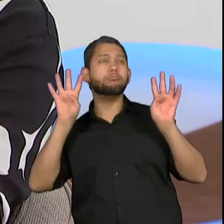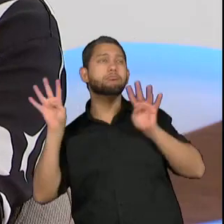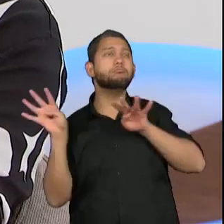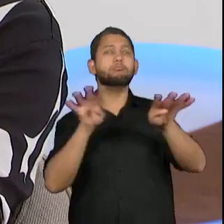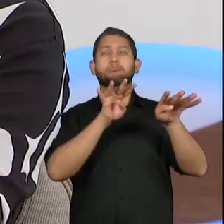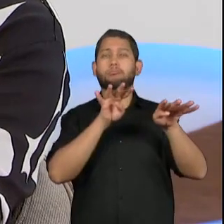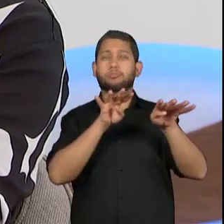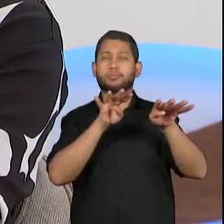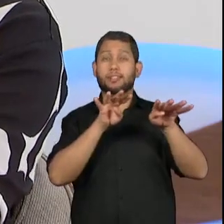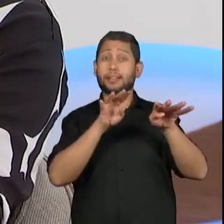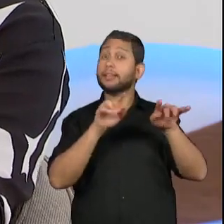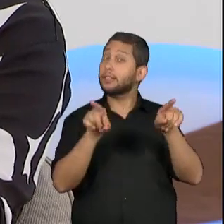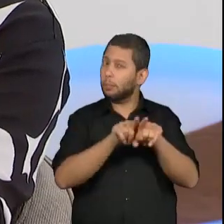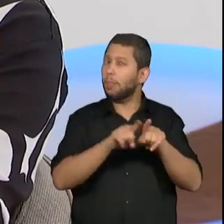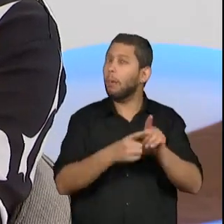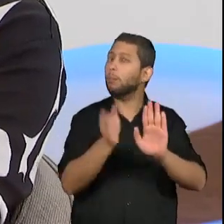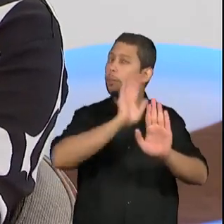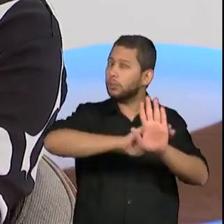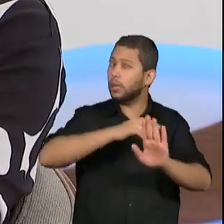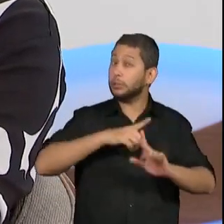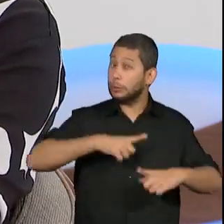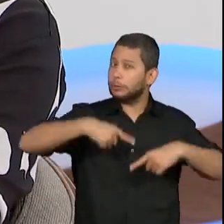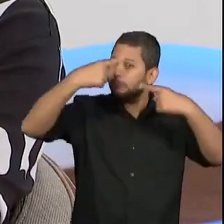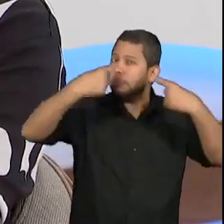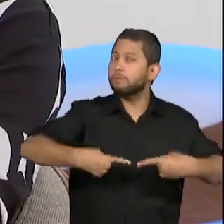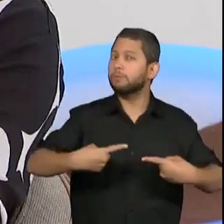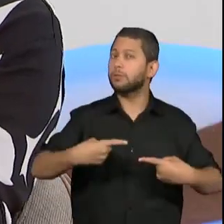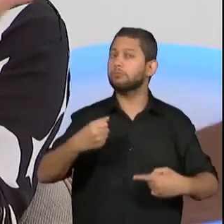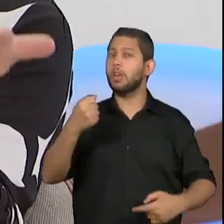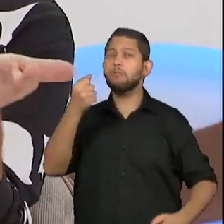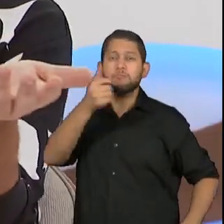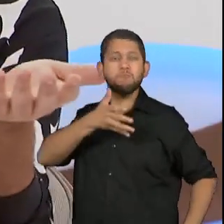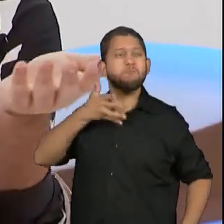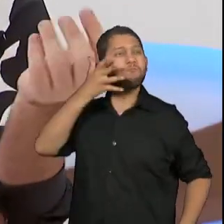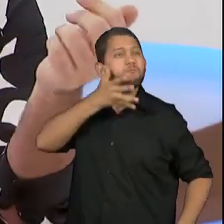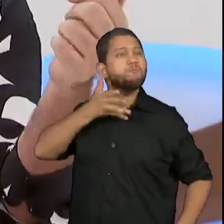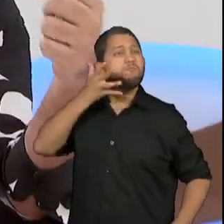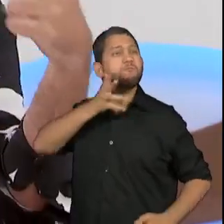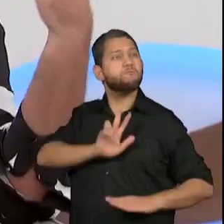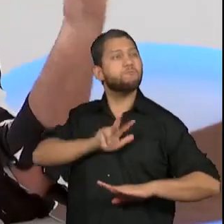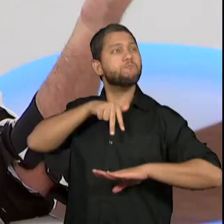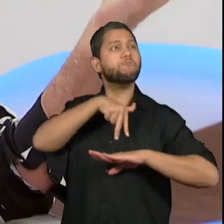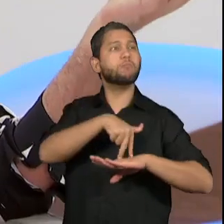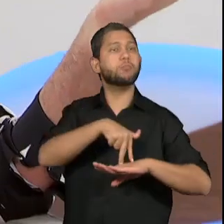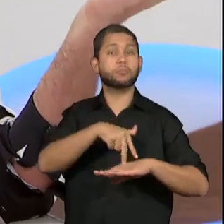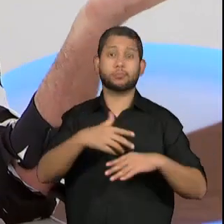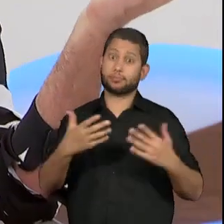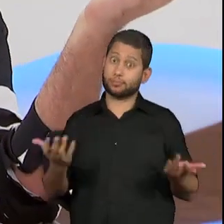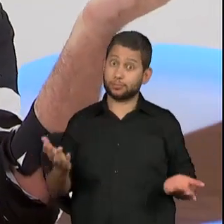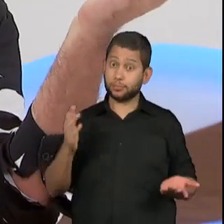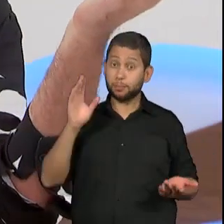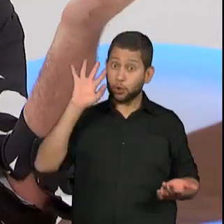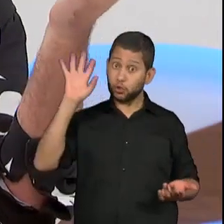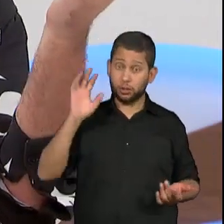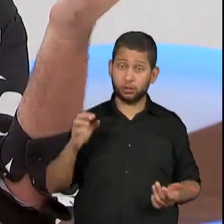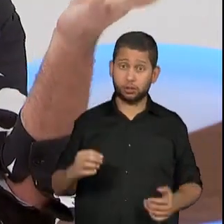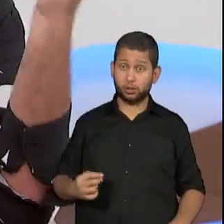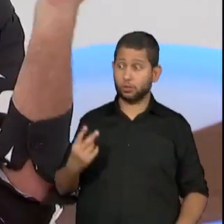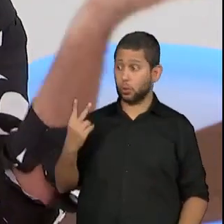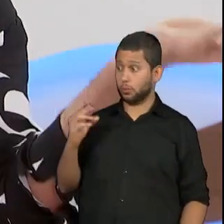desafios que essa estética e esse discurso me lançou ao longo do ano, você imagina, era um carnaval